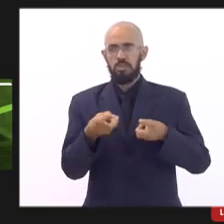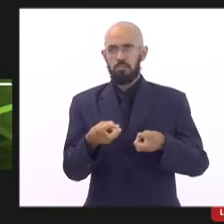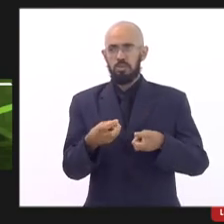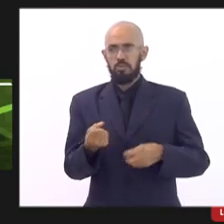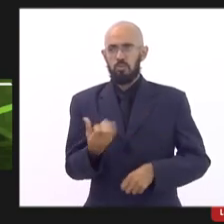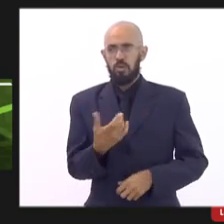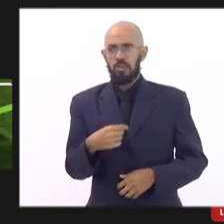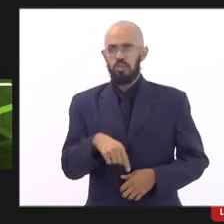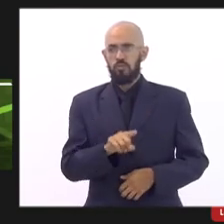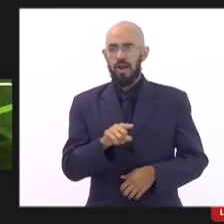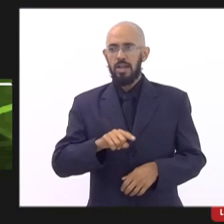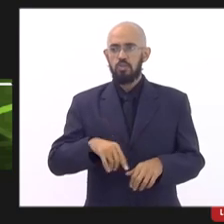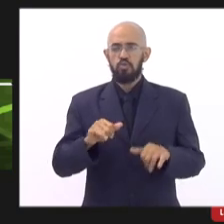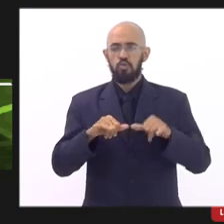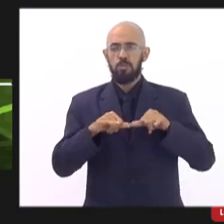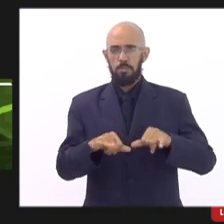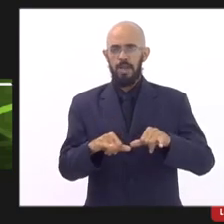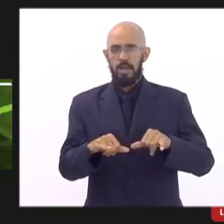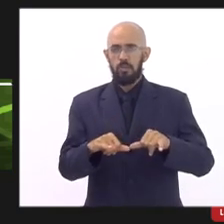a um supermercado né